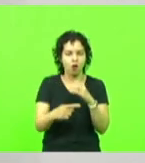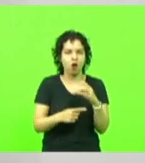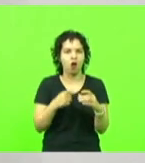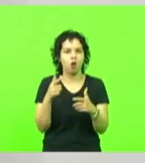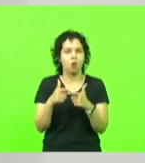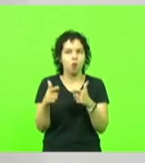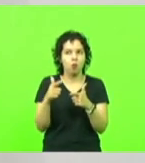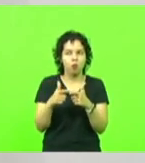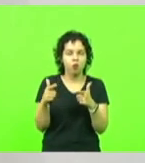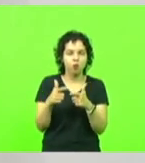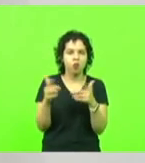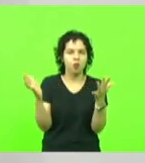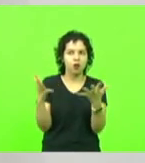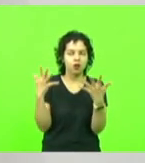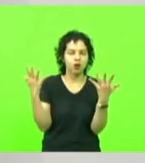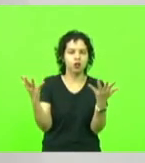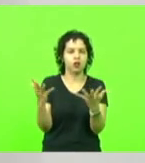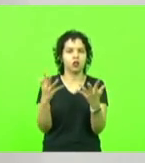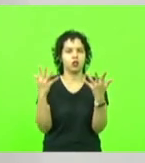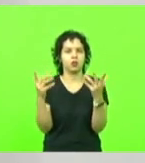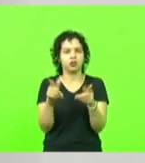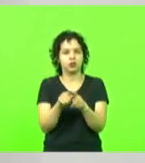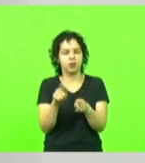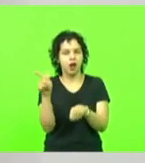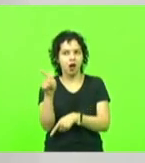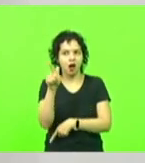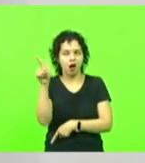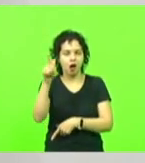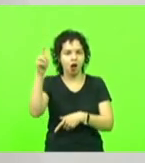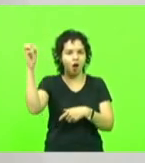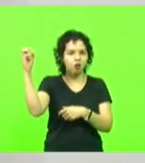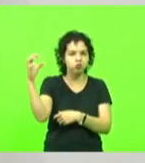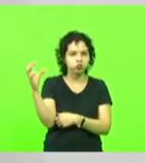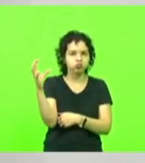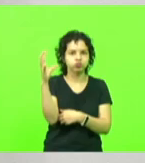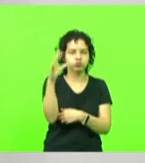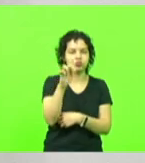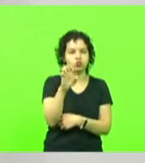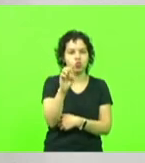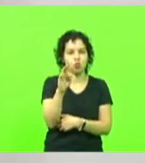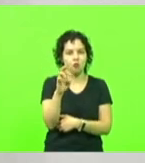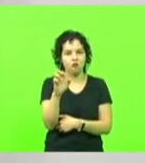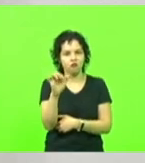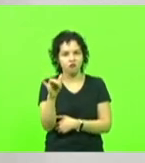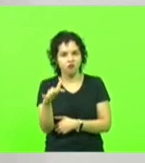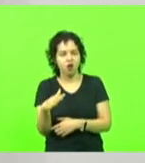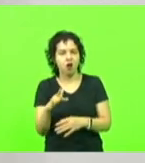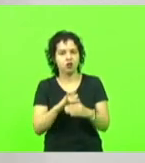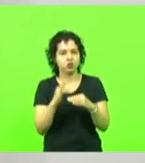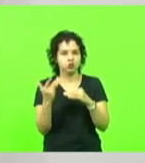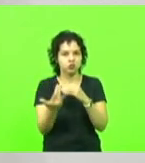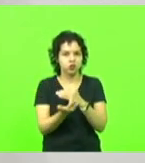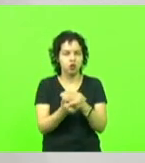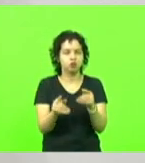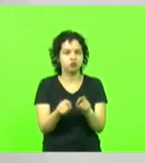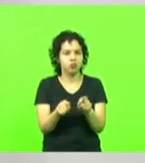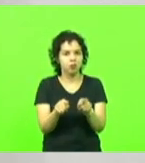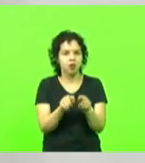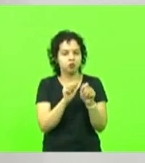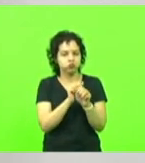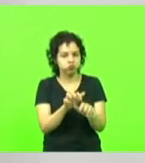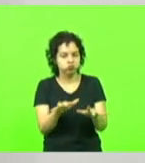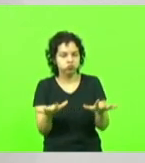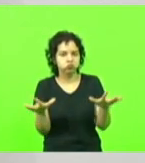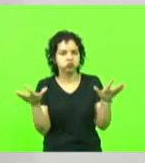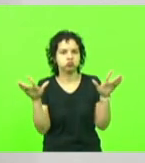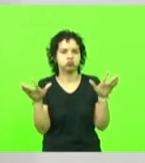defeito estufa são alguns dos termos que dominam as redes sociais e o noticiário mundial nesses dias, nacional e